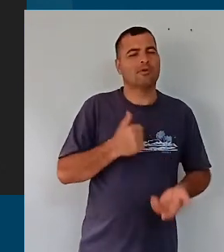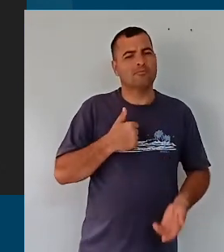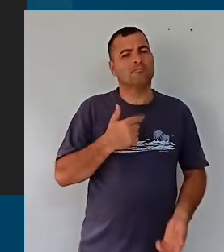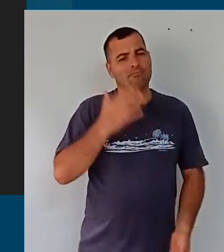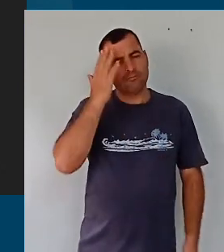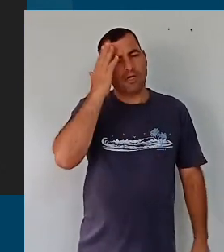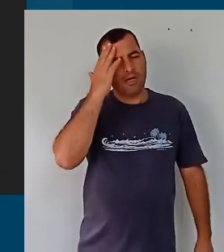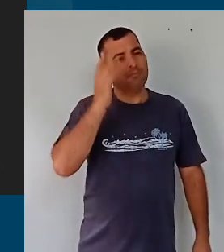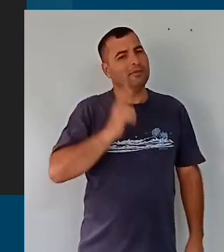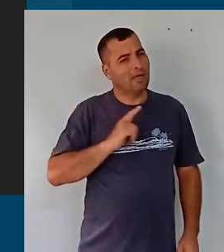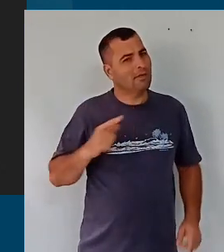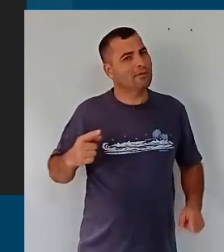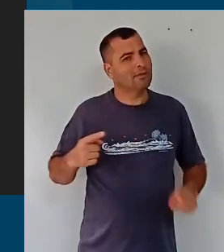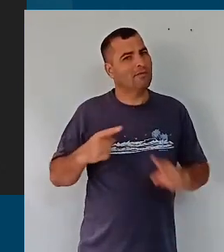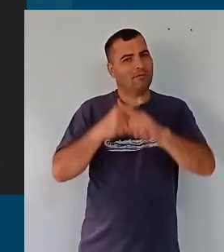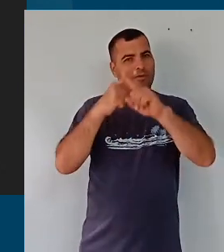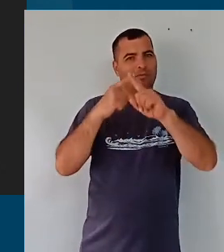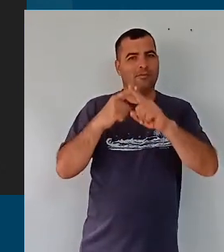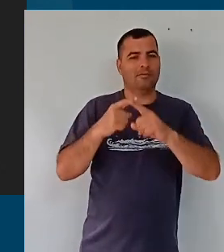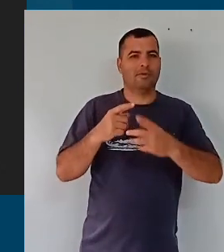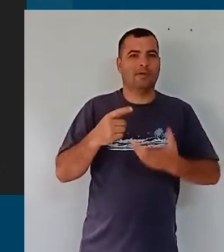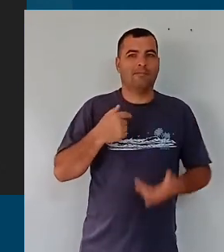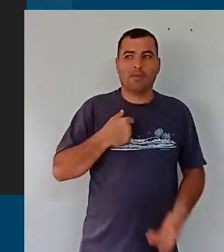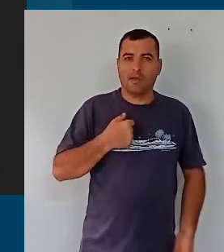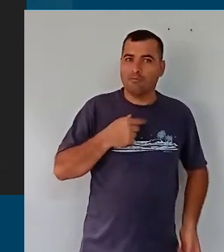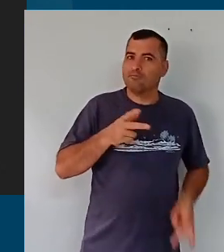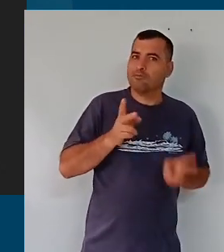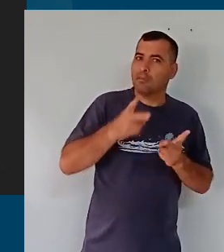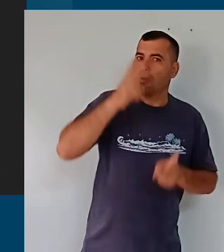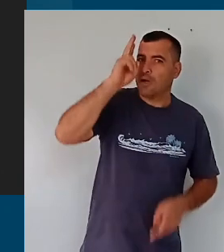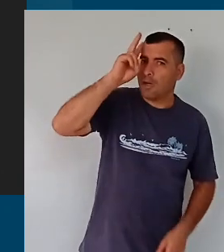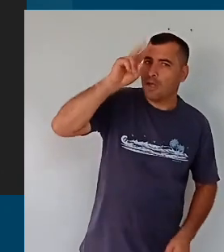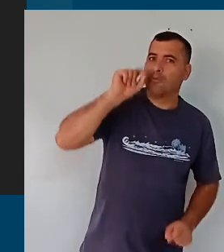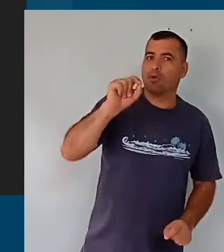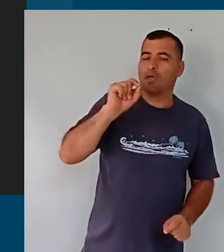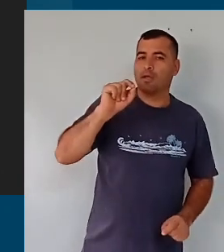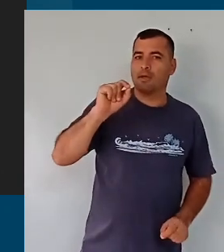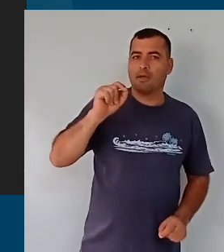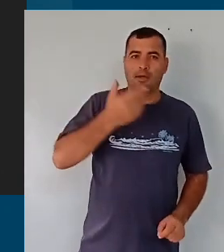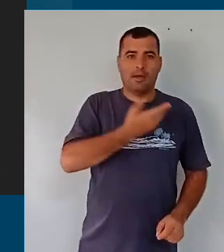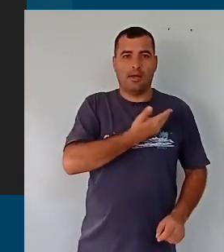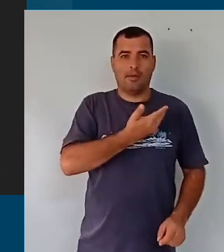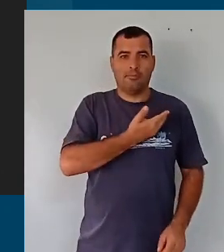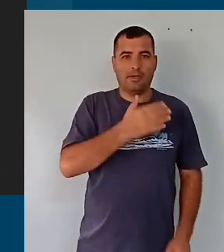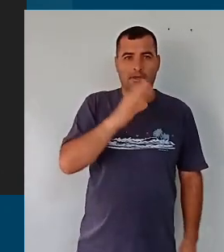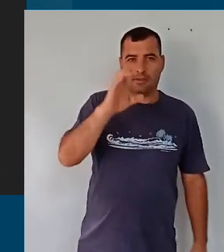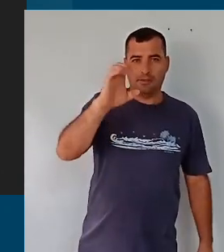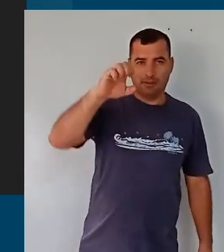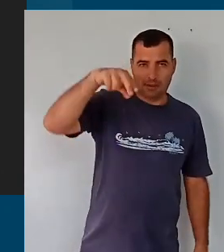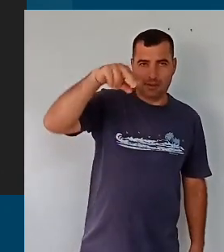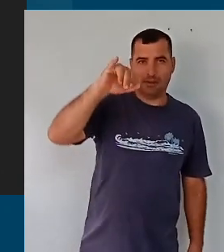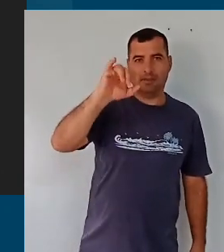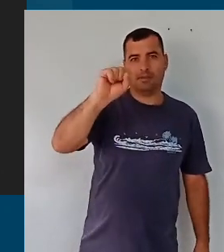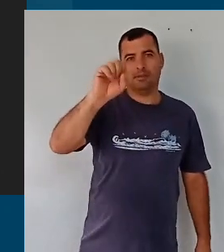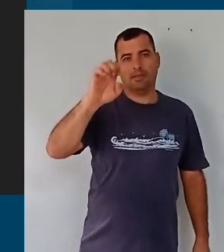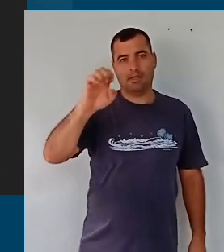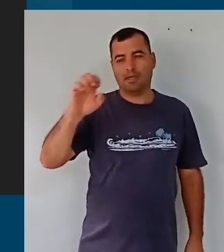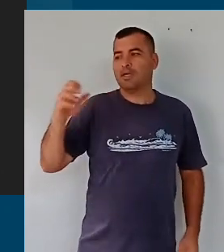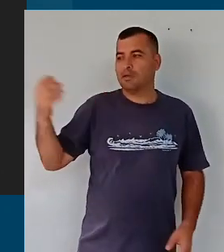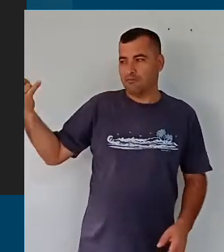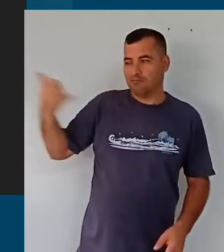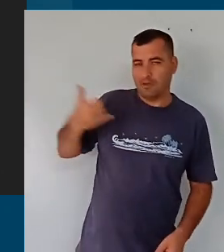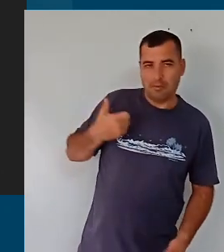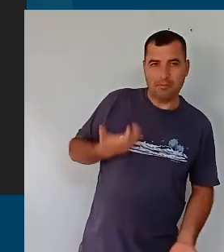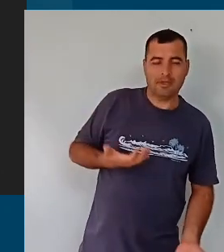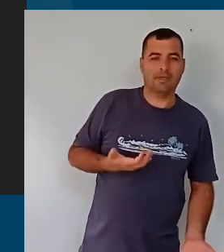de todos os desafios que nos foram dados, eu nunca esqueço uma fala da minha amiga Cenise, que deve estar aí nos assistindo,